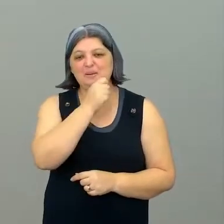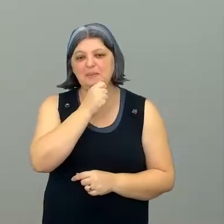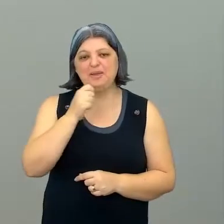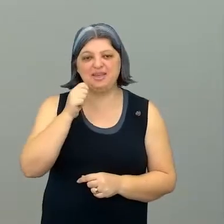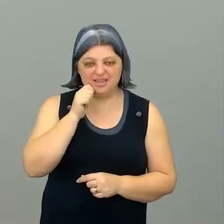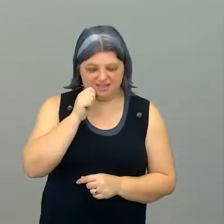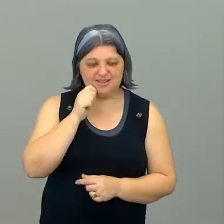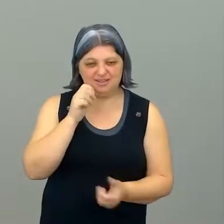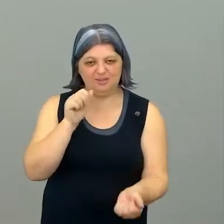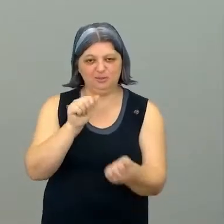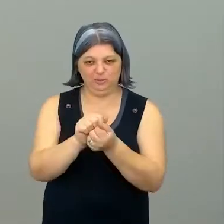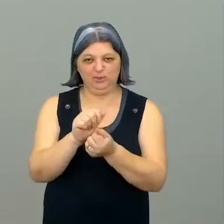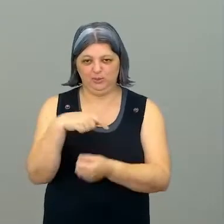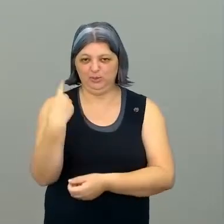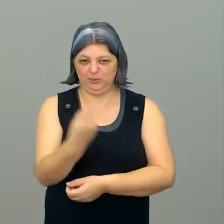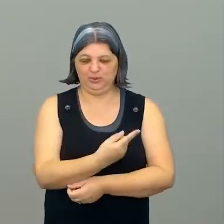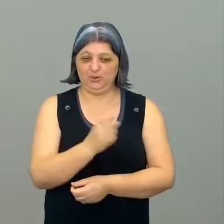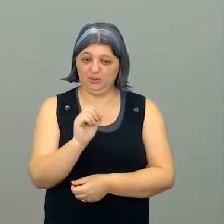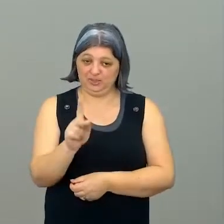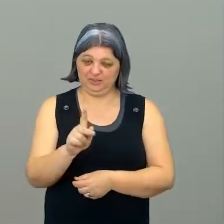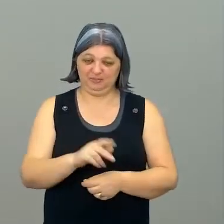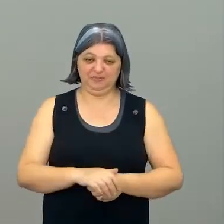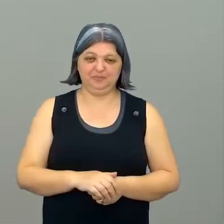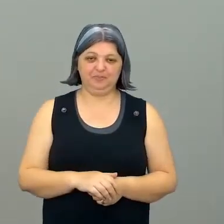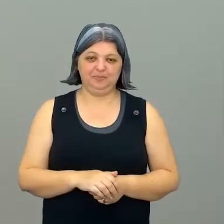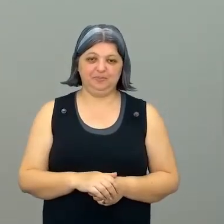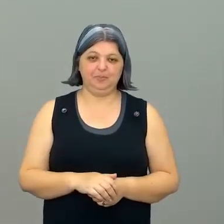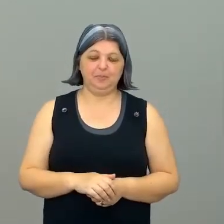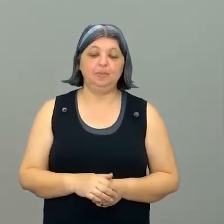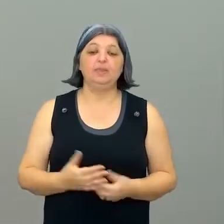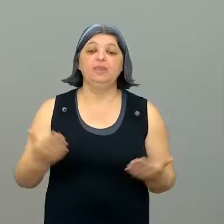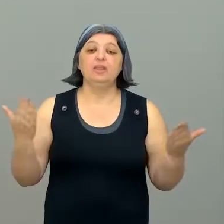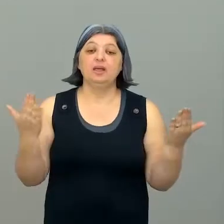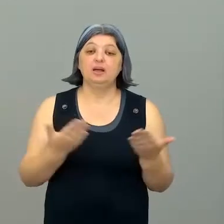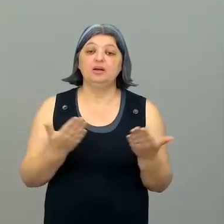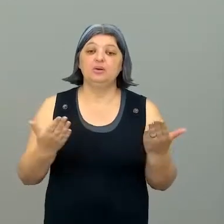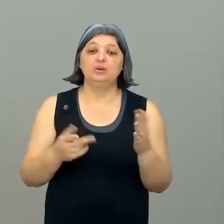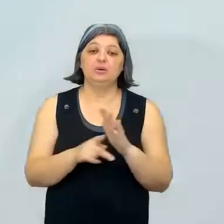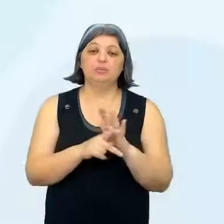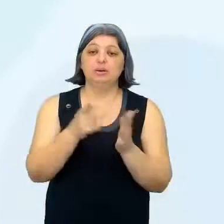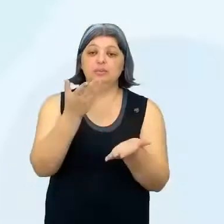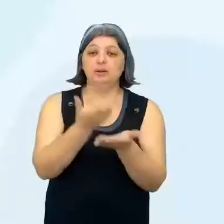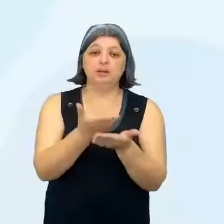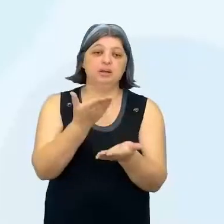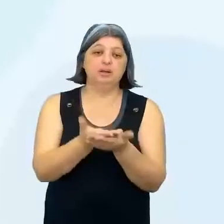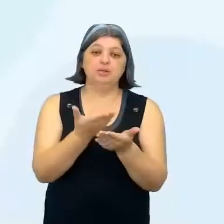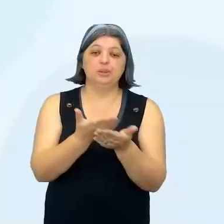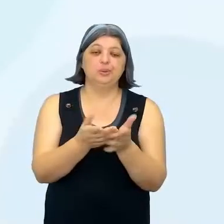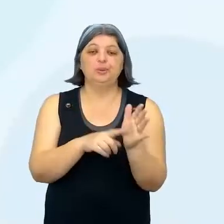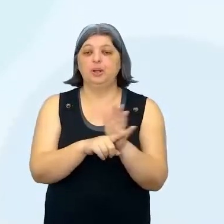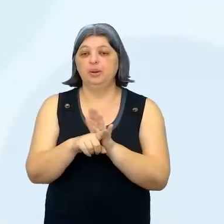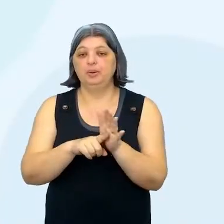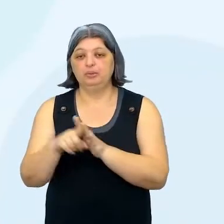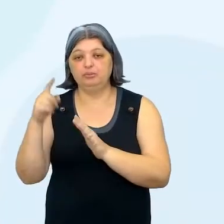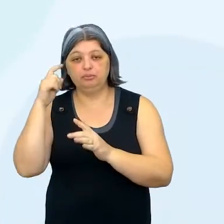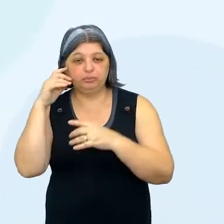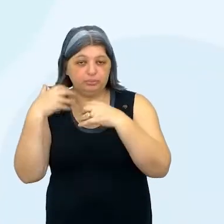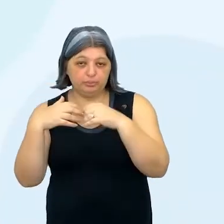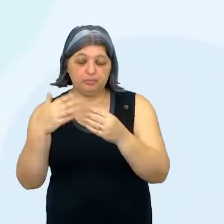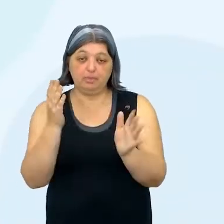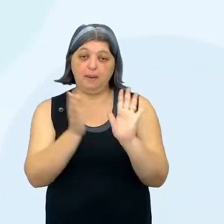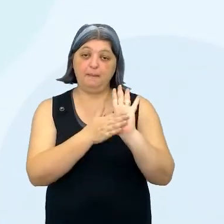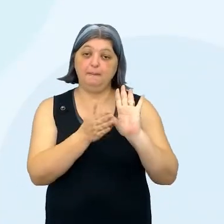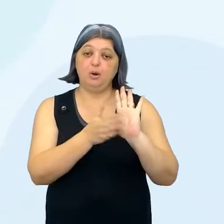também com a gente, fechou? Então, hoje a gente vai falar sobre o estudo de caso e aí a vai começar com a proposta.